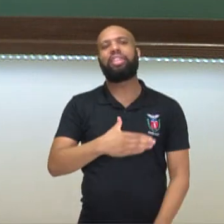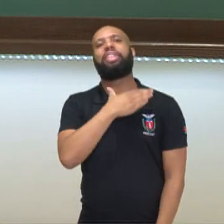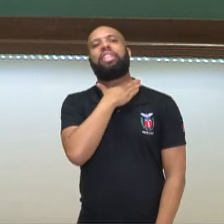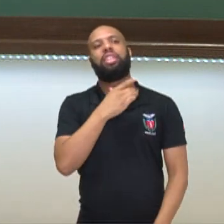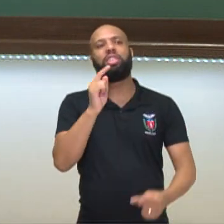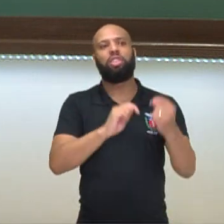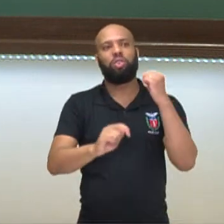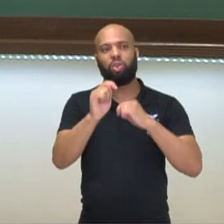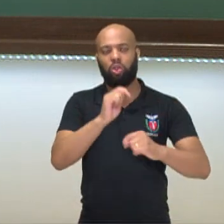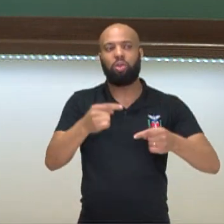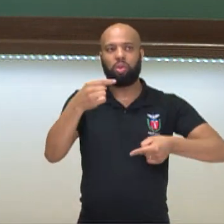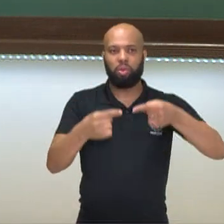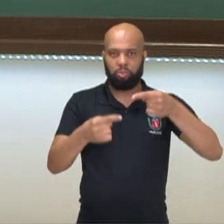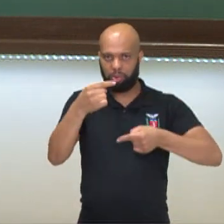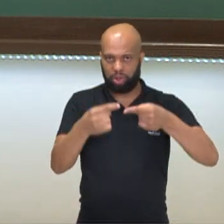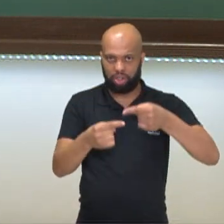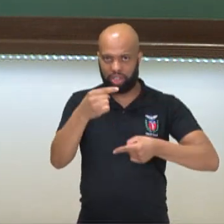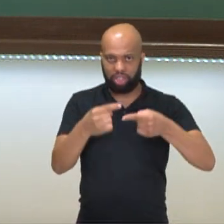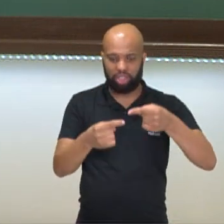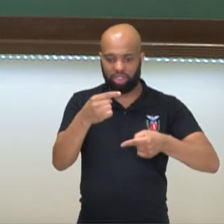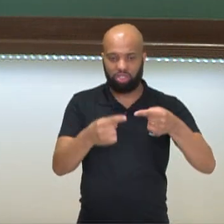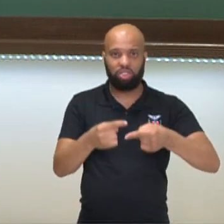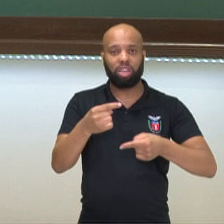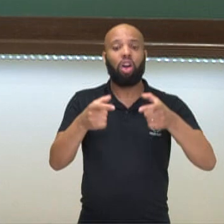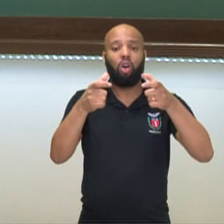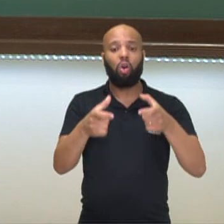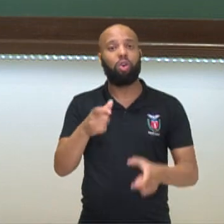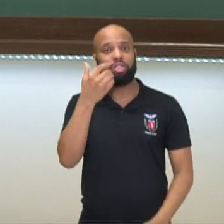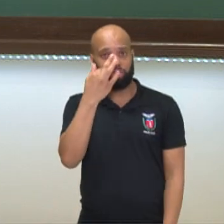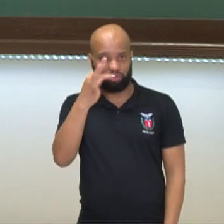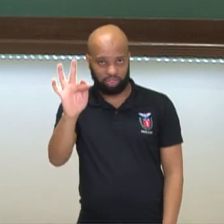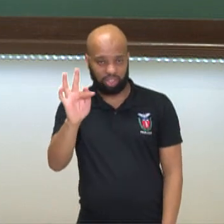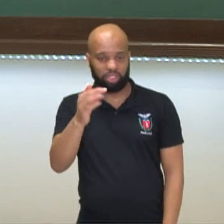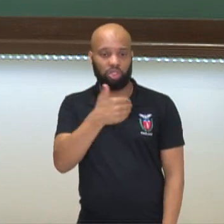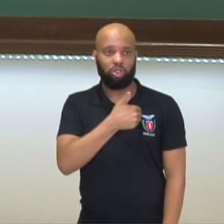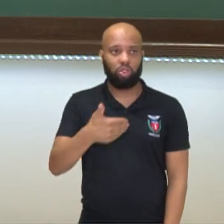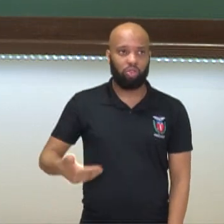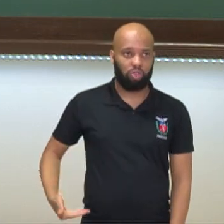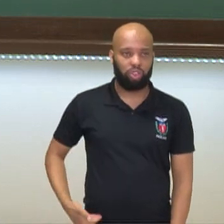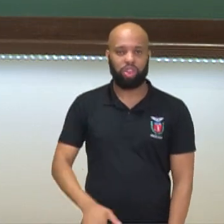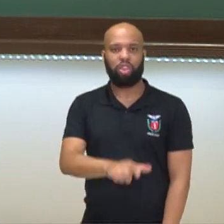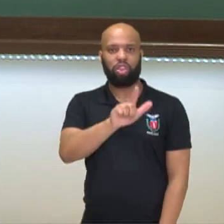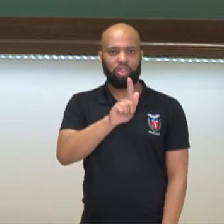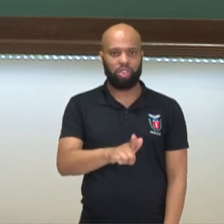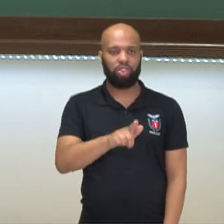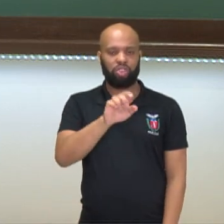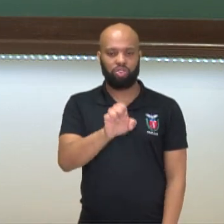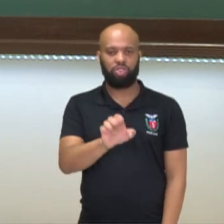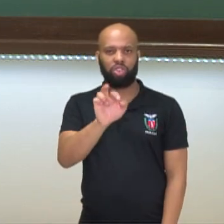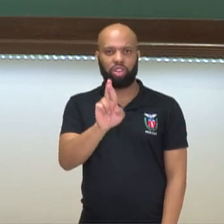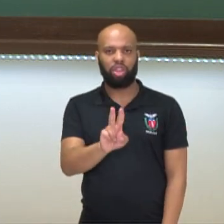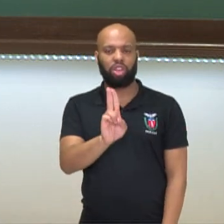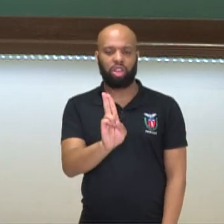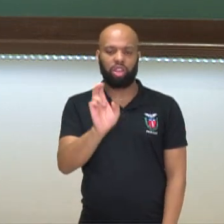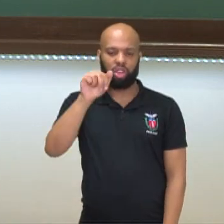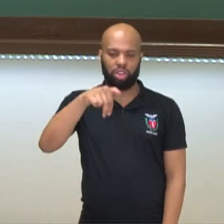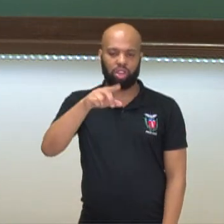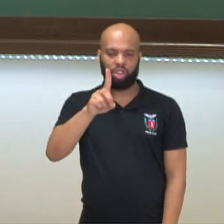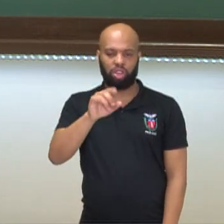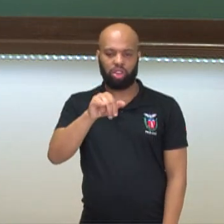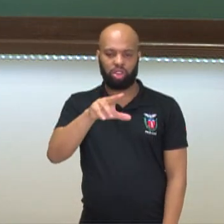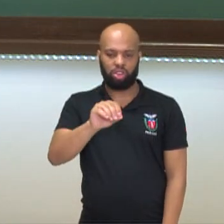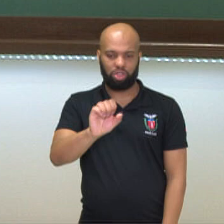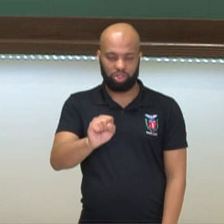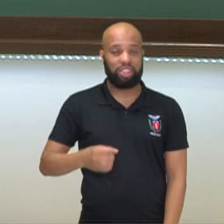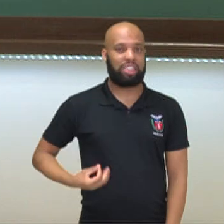econômica e política dentro da França com o governo dos girondinos que estavam no poder. O Napoleão